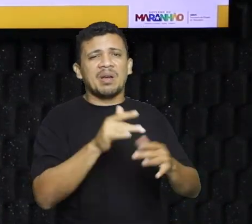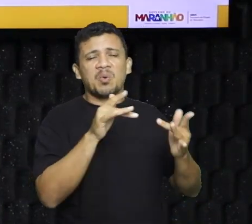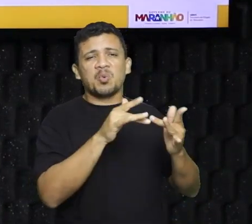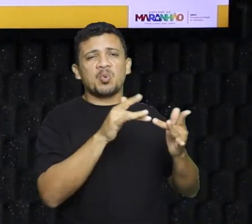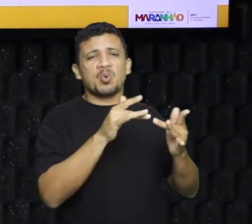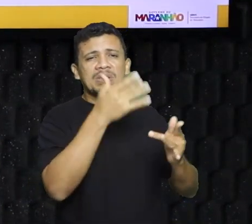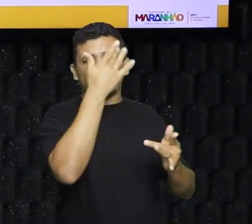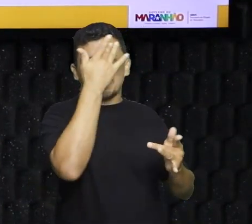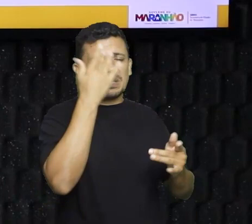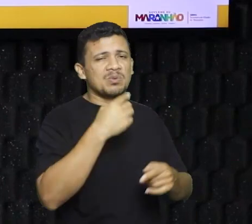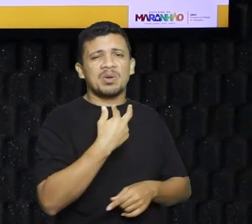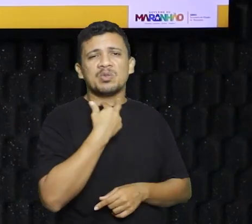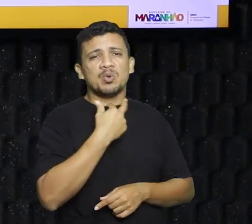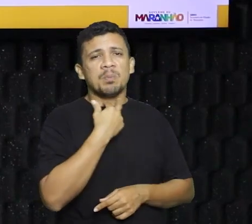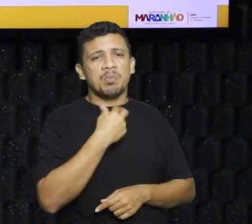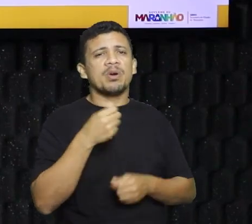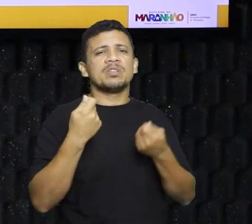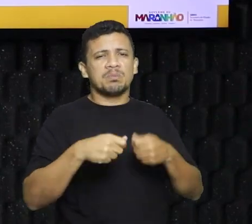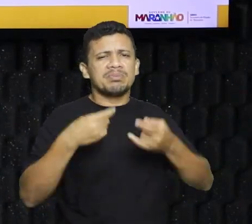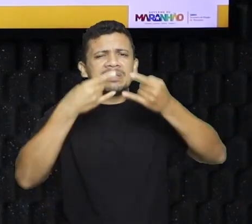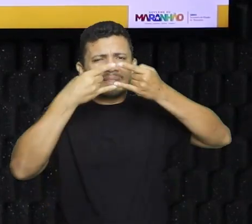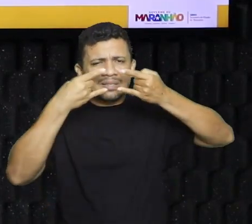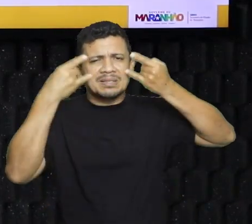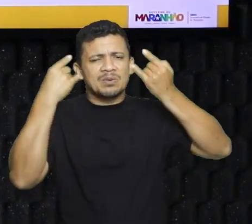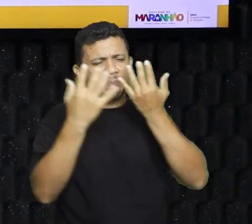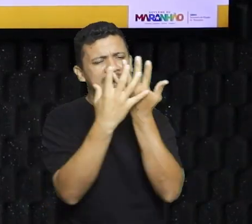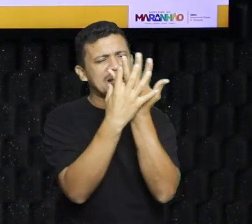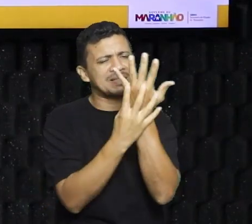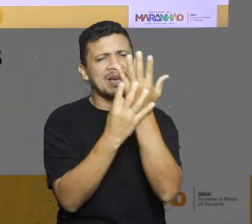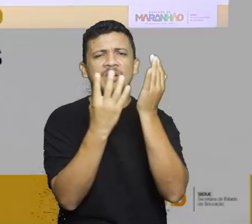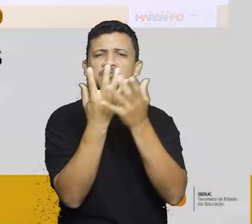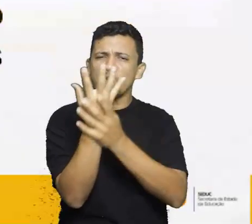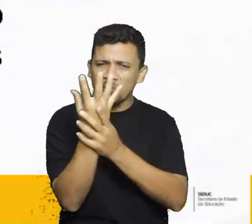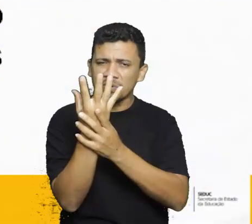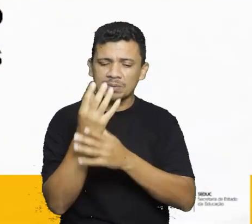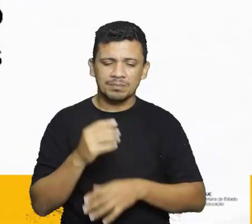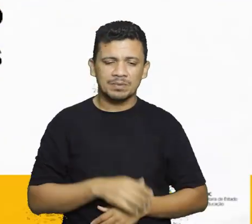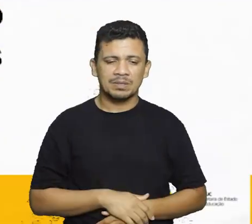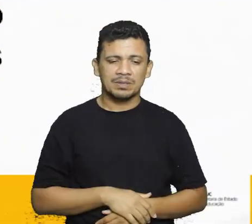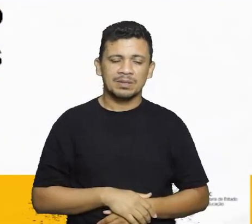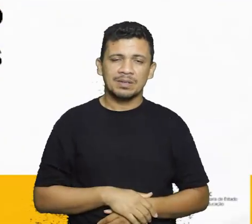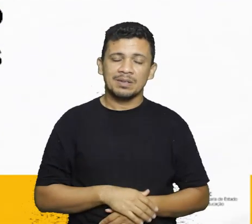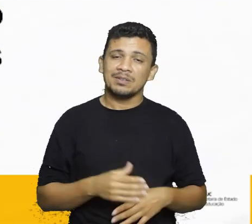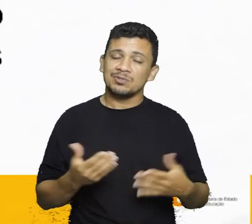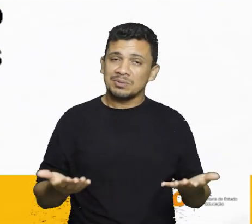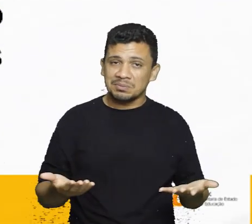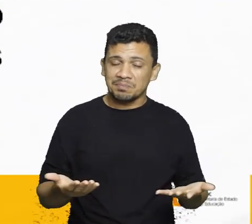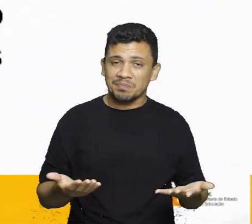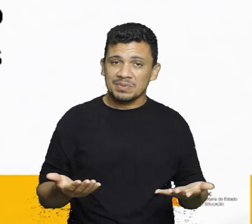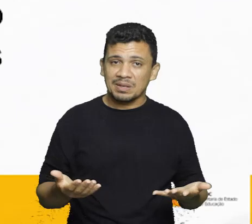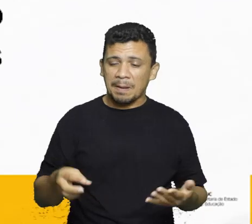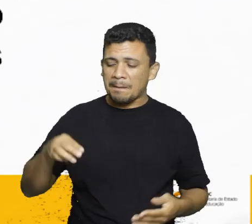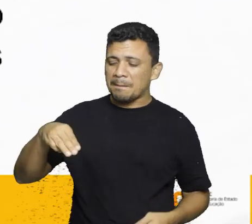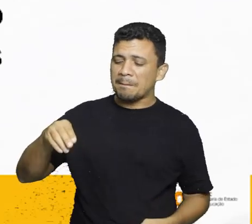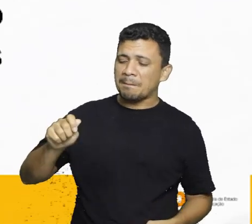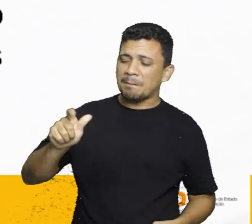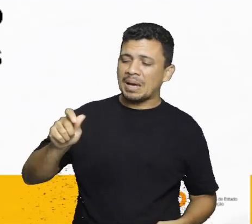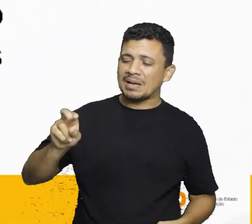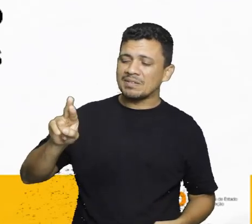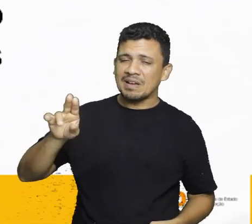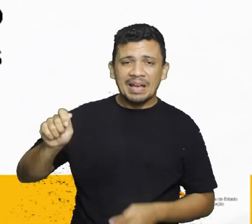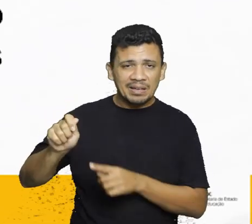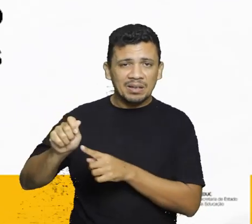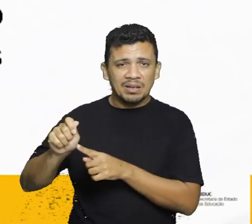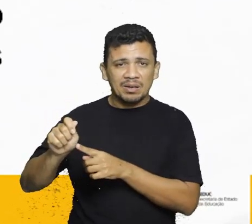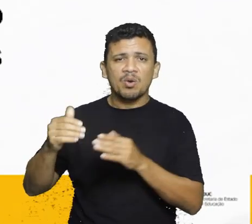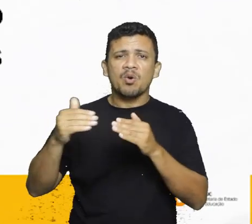pessoas sem o uso de máscara e luvas? Gente, a malária, ela tem a ver com febre, febres constantes, né?